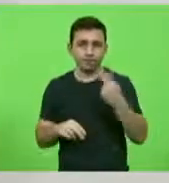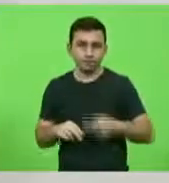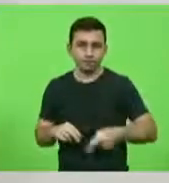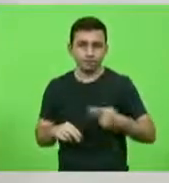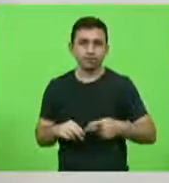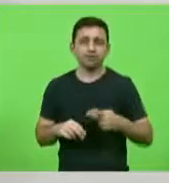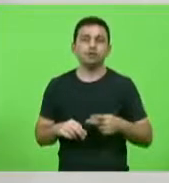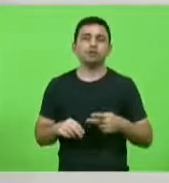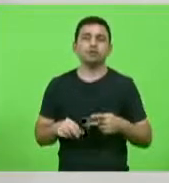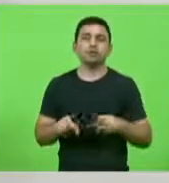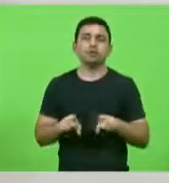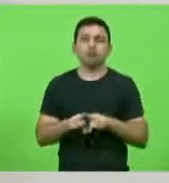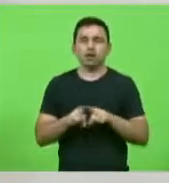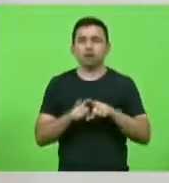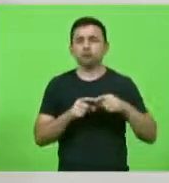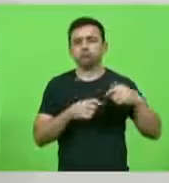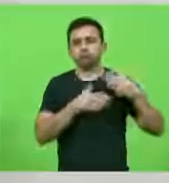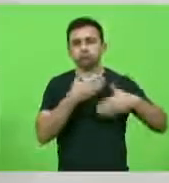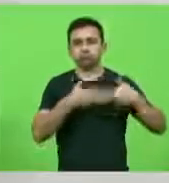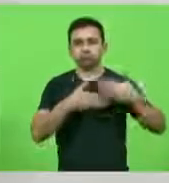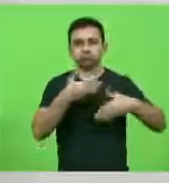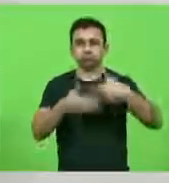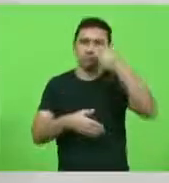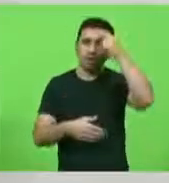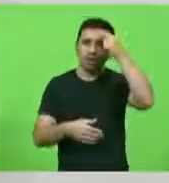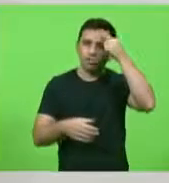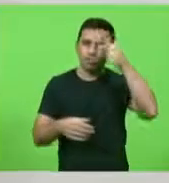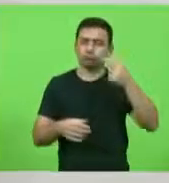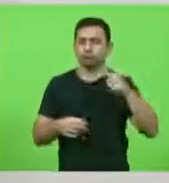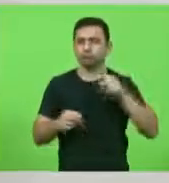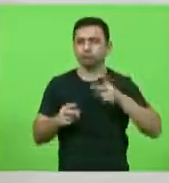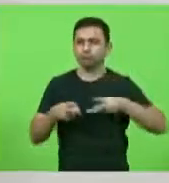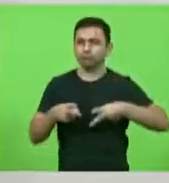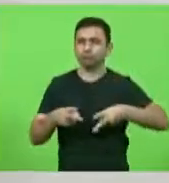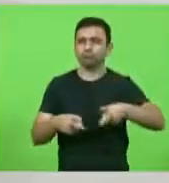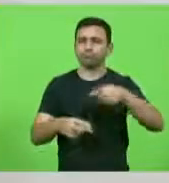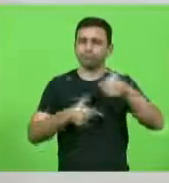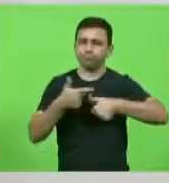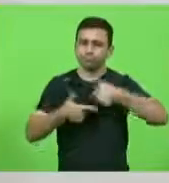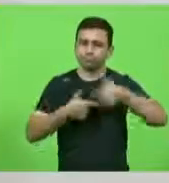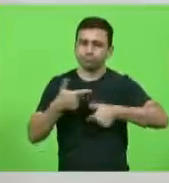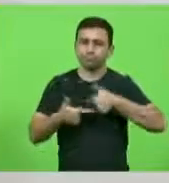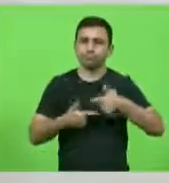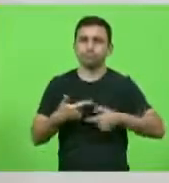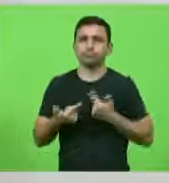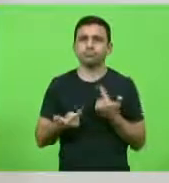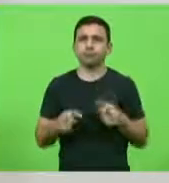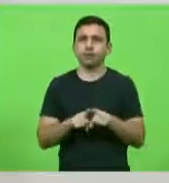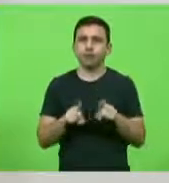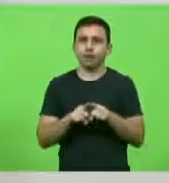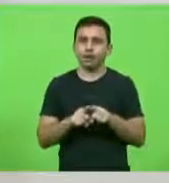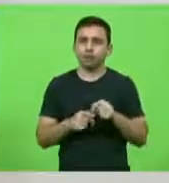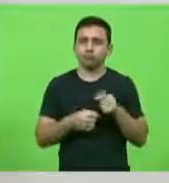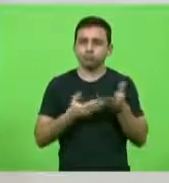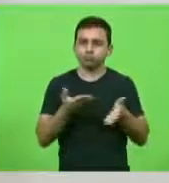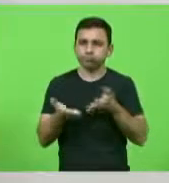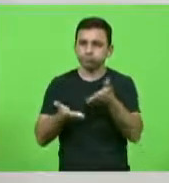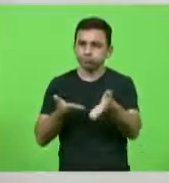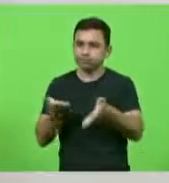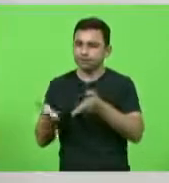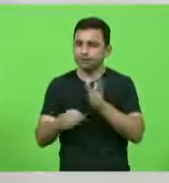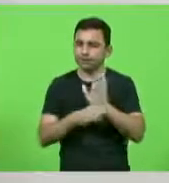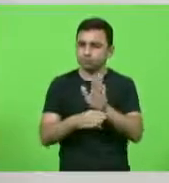caminhada acadêmica de mais de três décadas e por suas contribuições aos movimentos sindicais nas